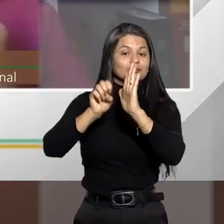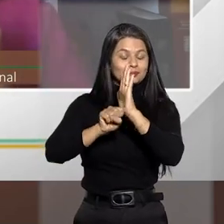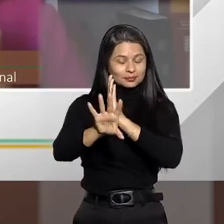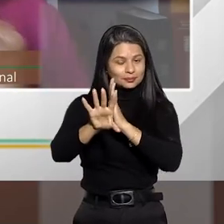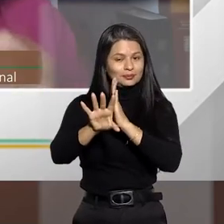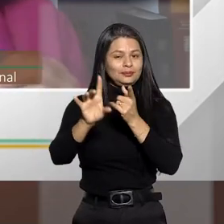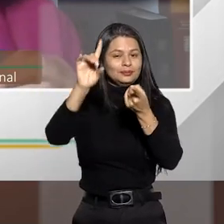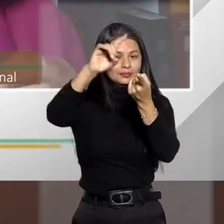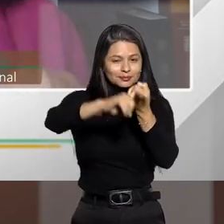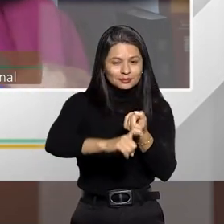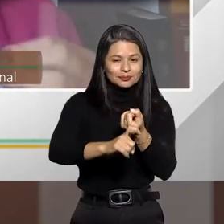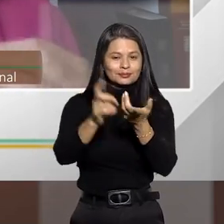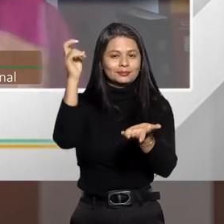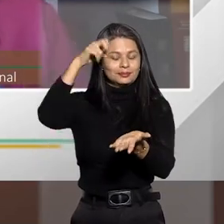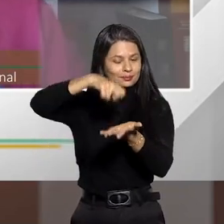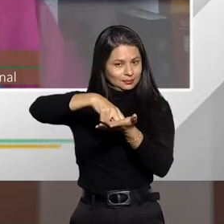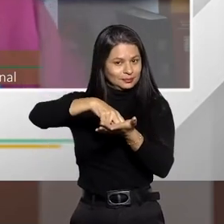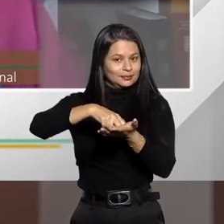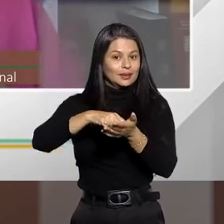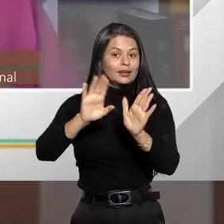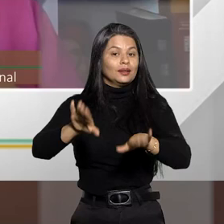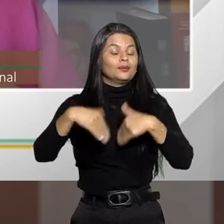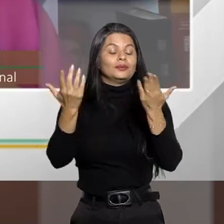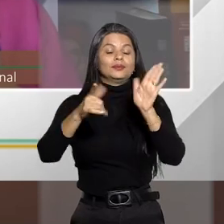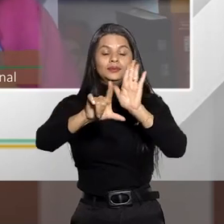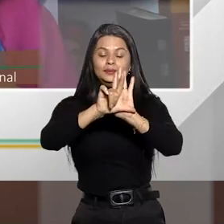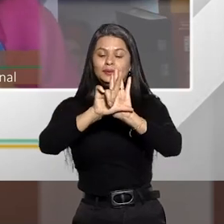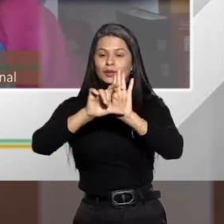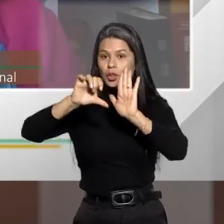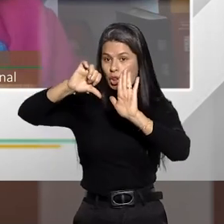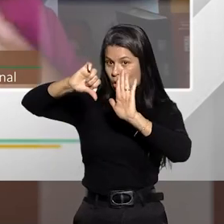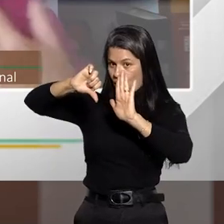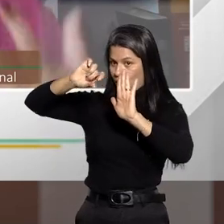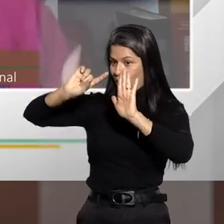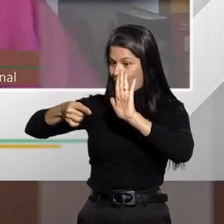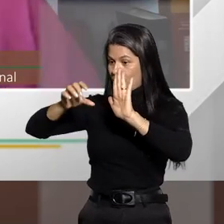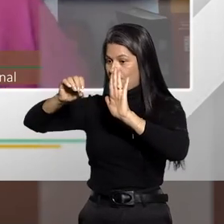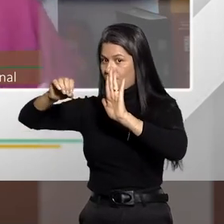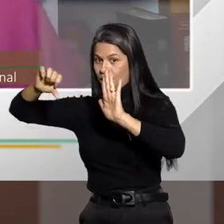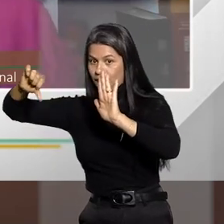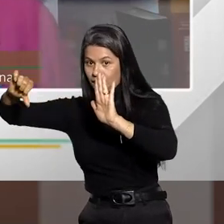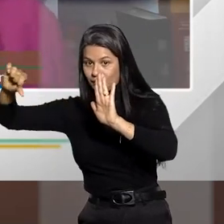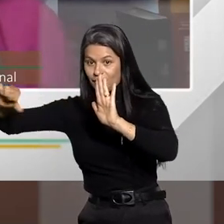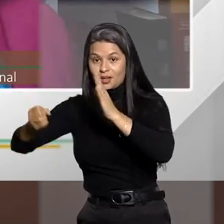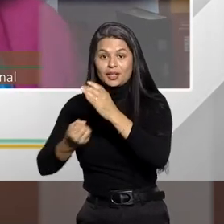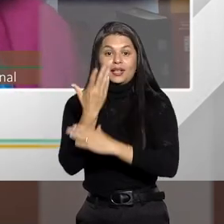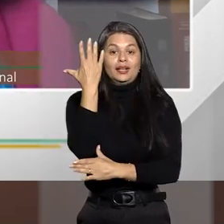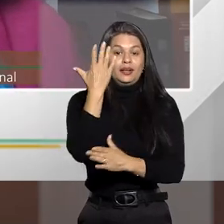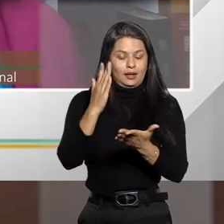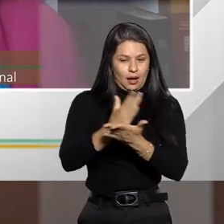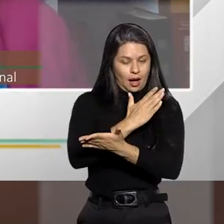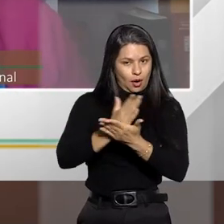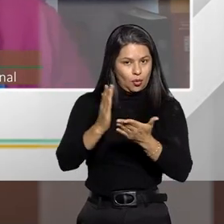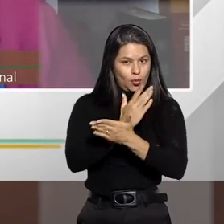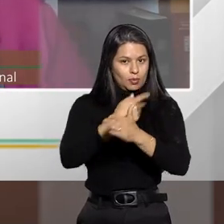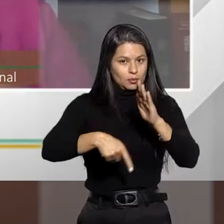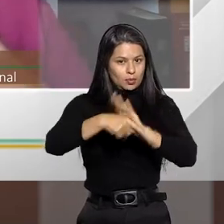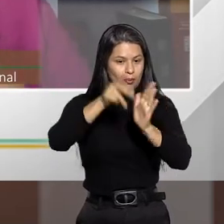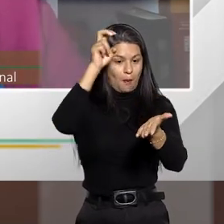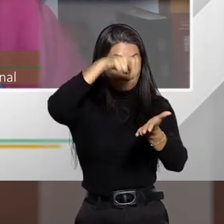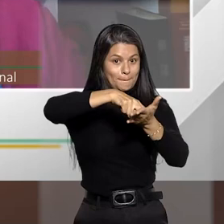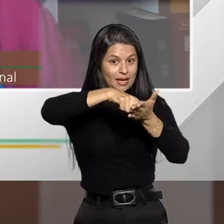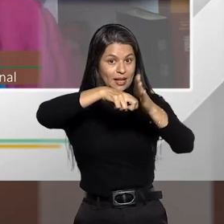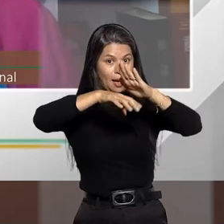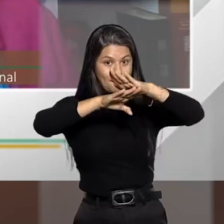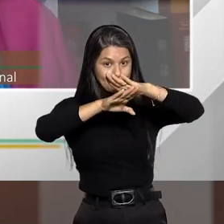condicional da pena. Quando a Lei 9.099 surge, criando as medidas despenalizadoras, e aí